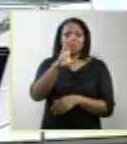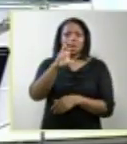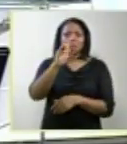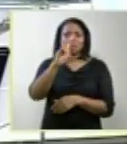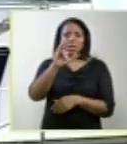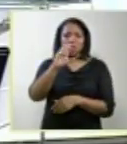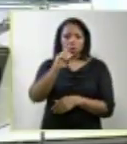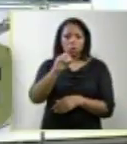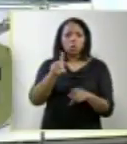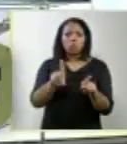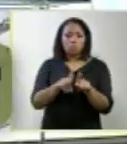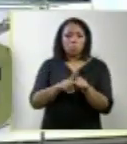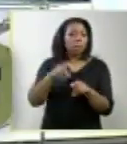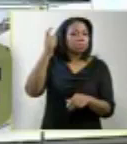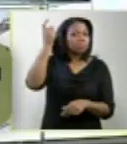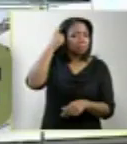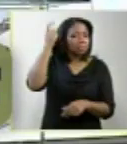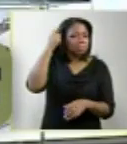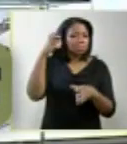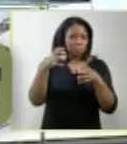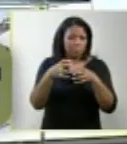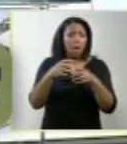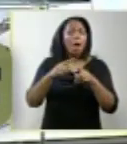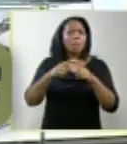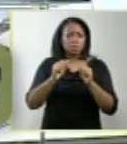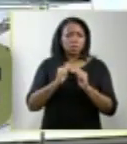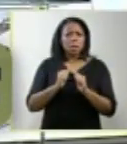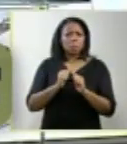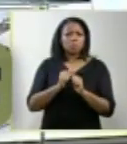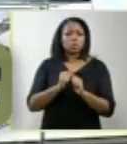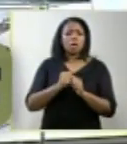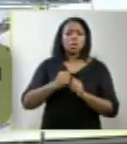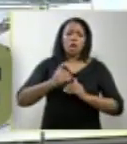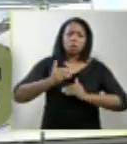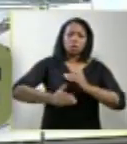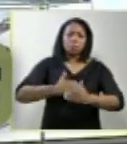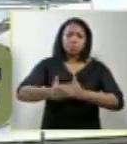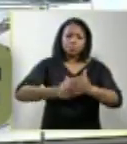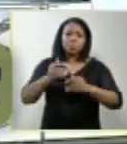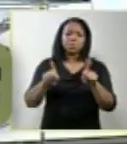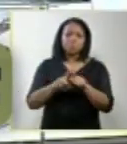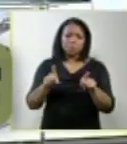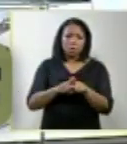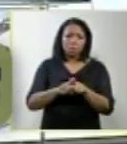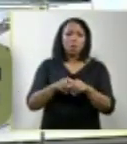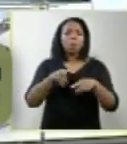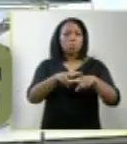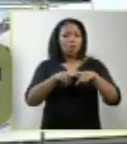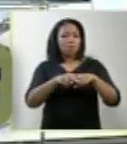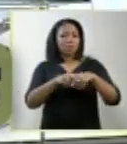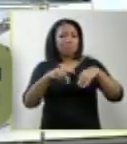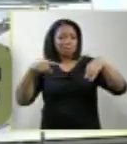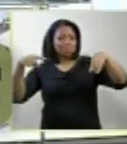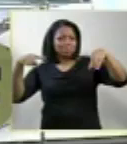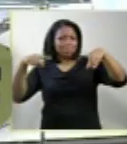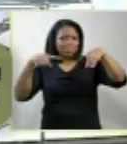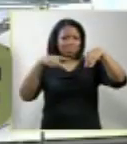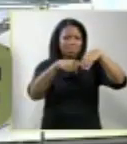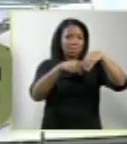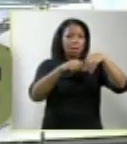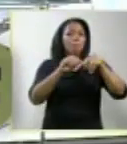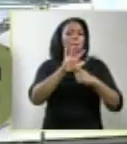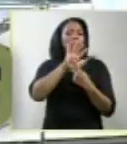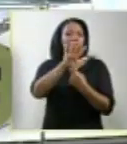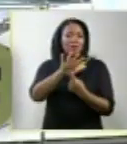Se temos dúvida, podemos usar de altas tecnologias dentro da ciência, como a ressonância magnética, que podemos mostrar claramente o